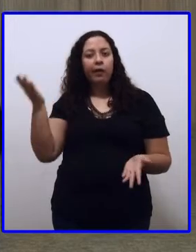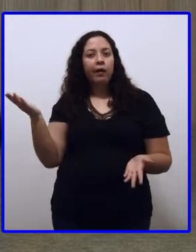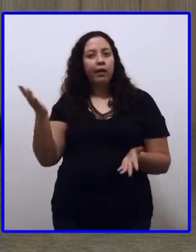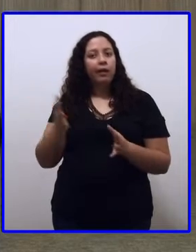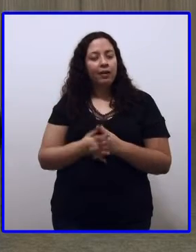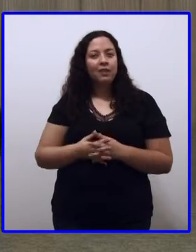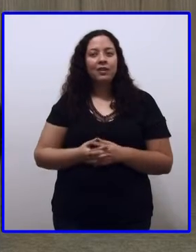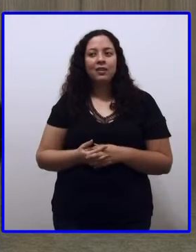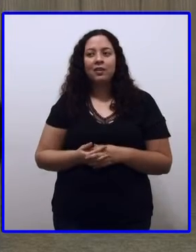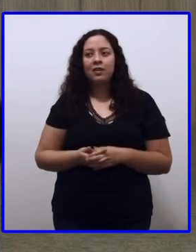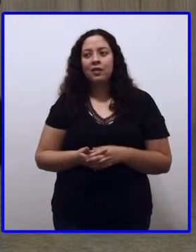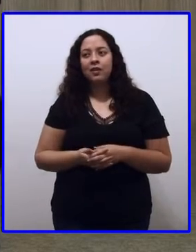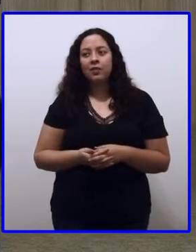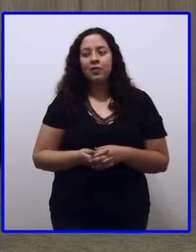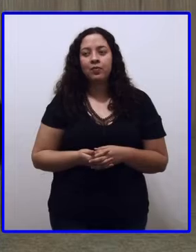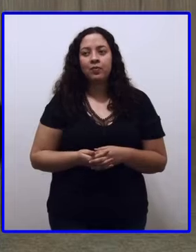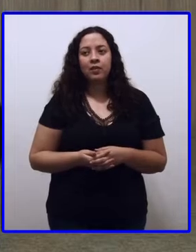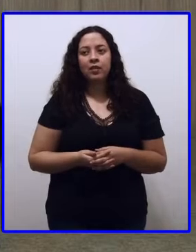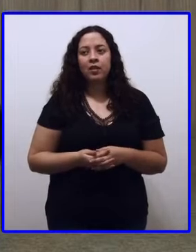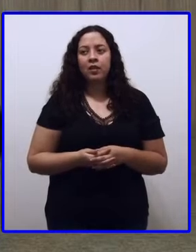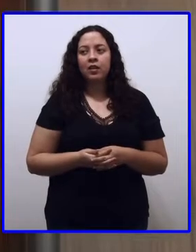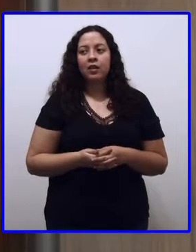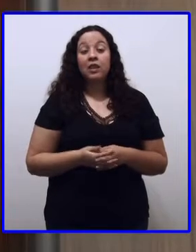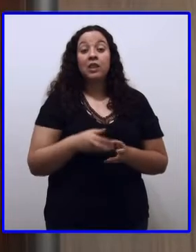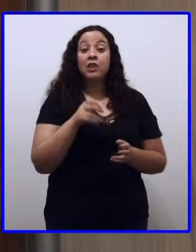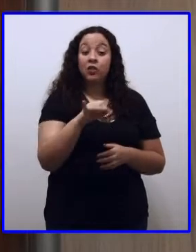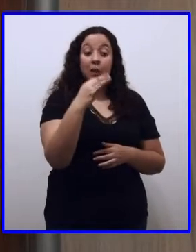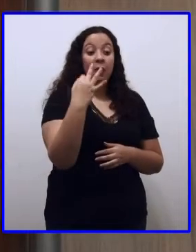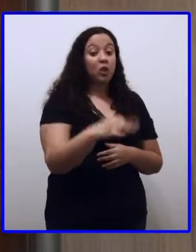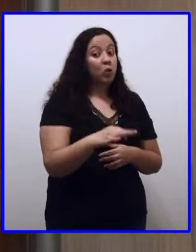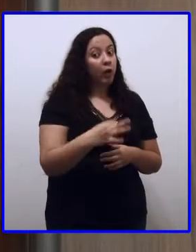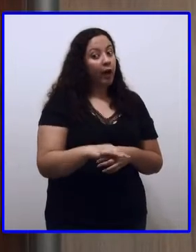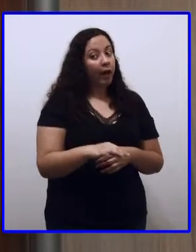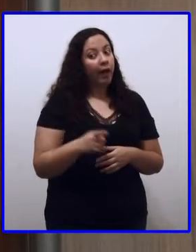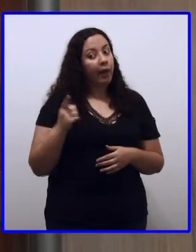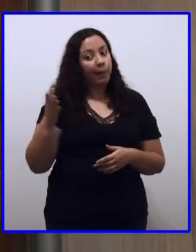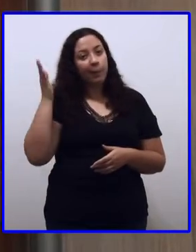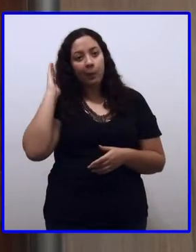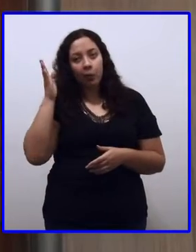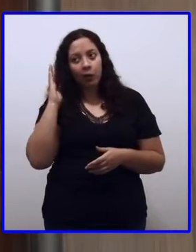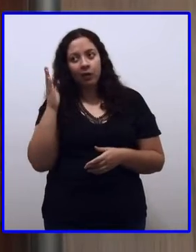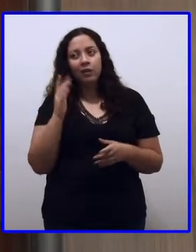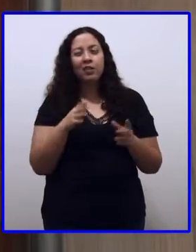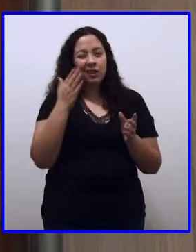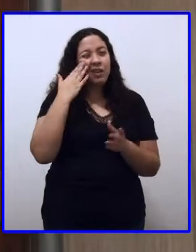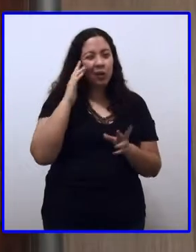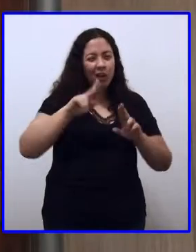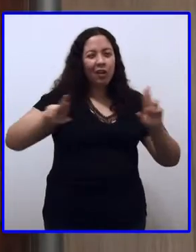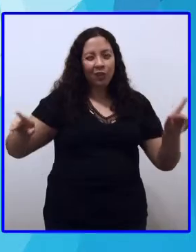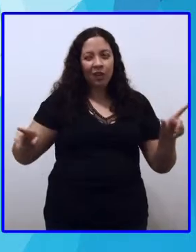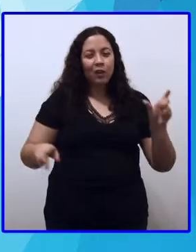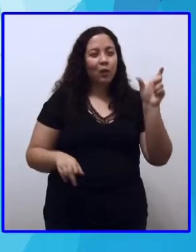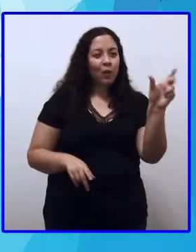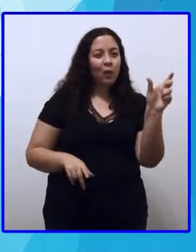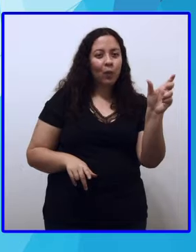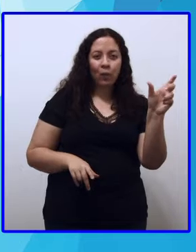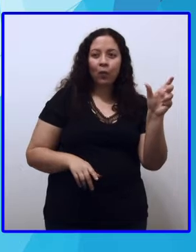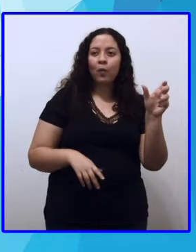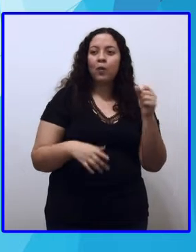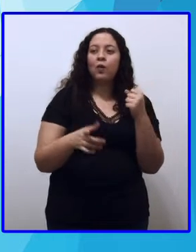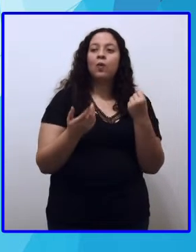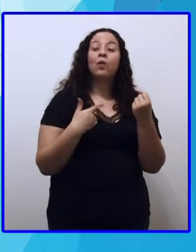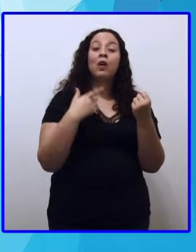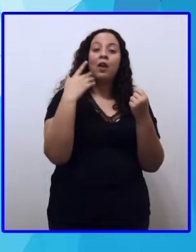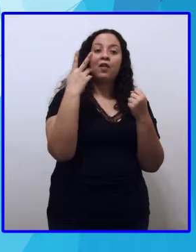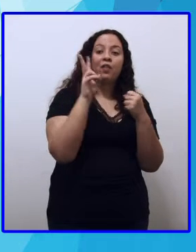ação impensada. Então, se você se ferisse, seria burrice. Olha lá. Ferisse é uma ação